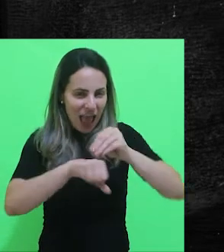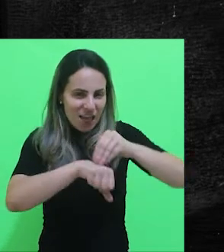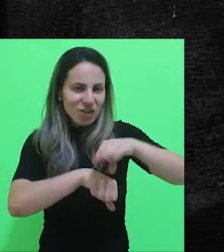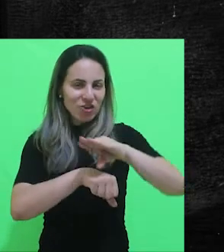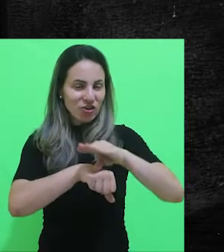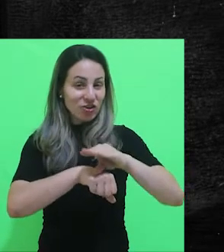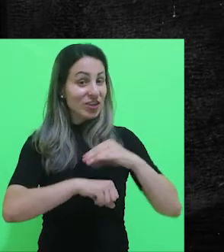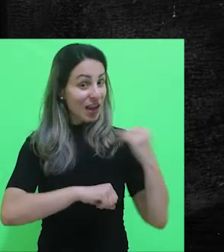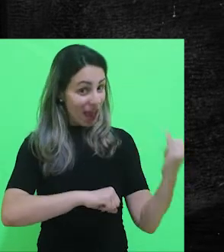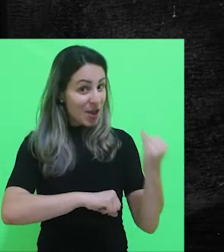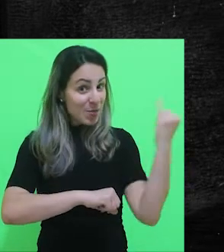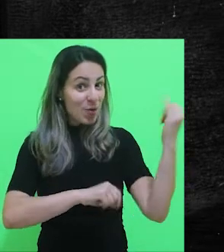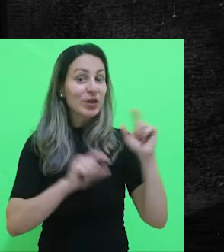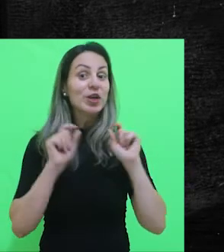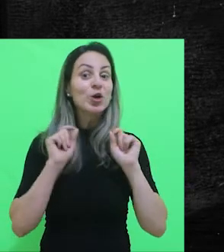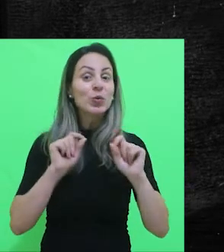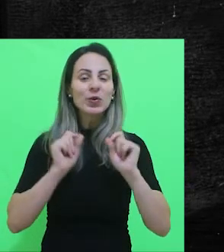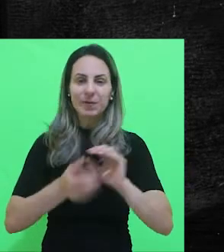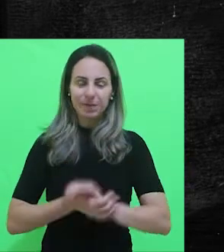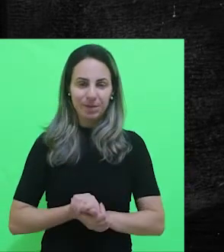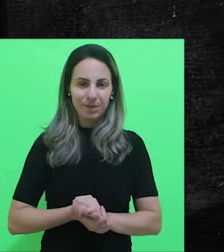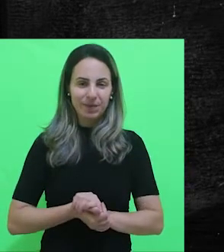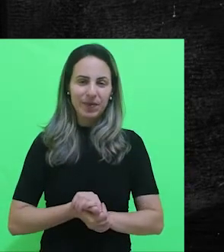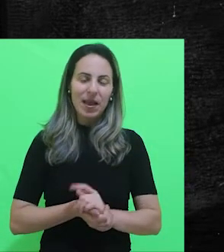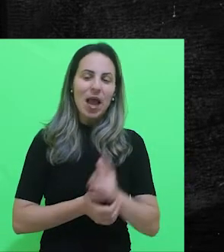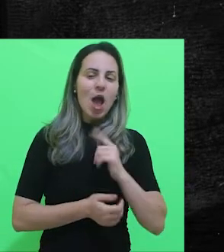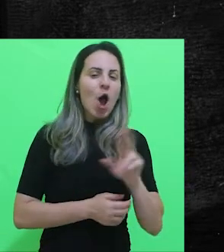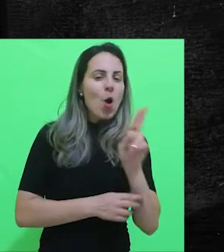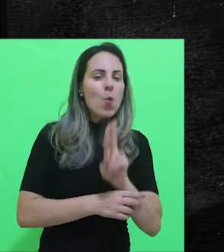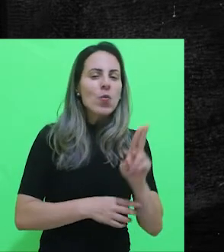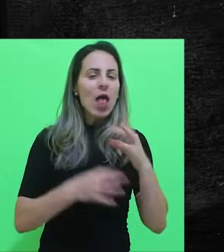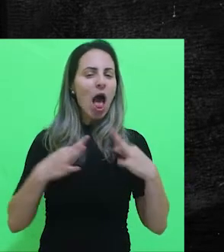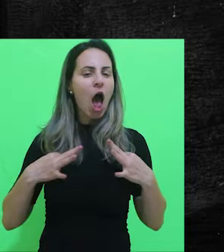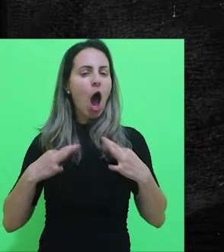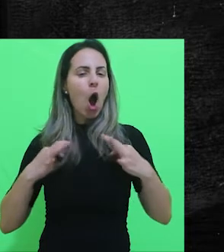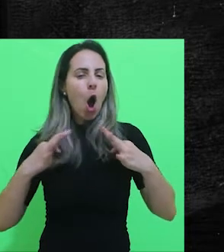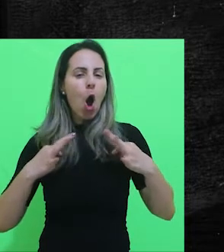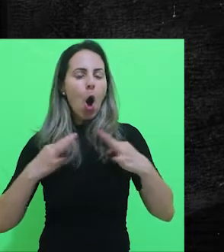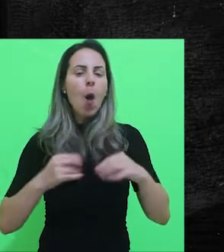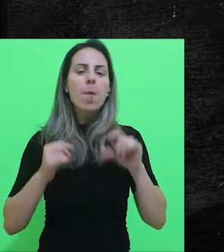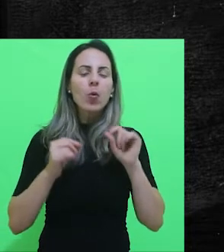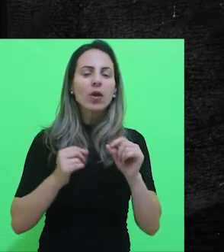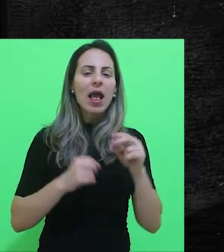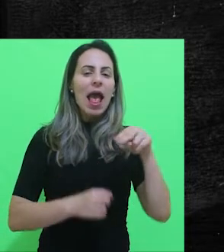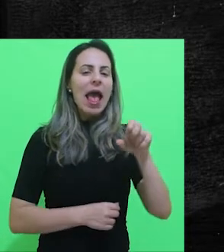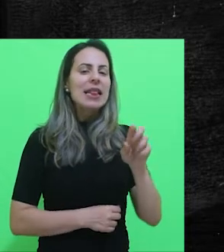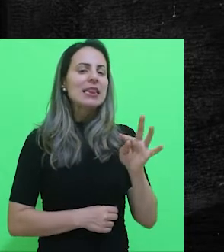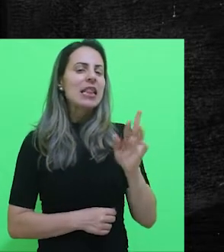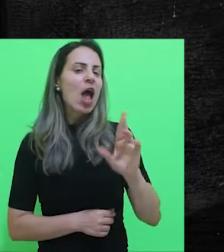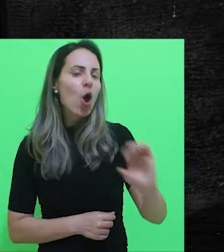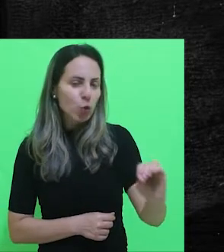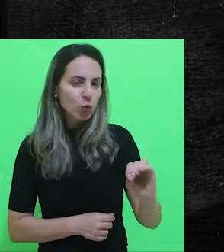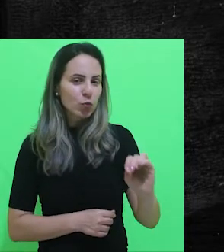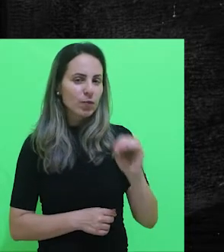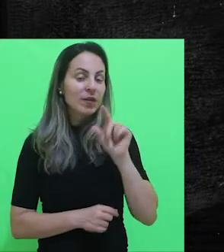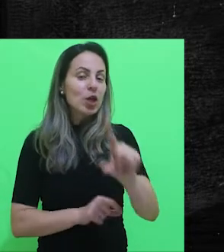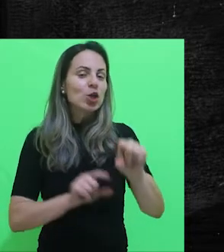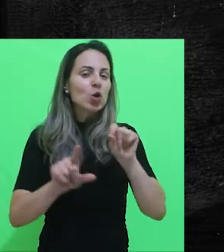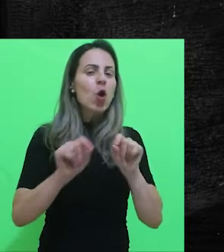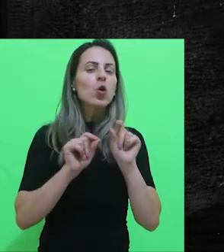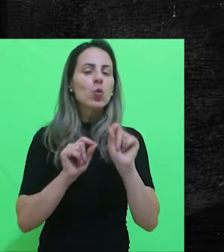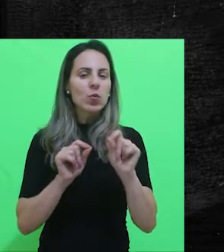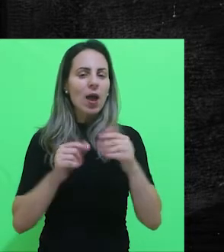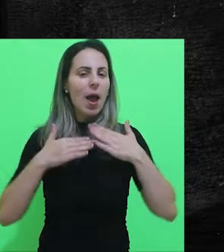importante é procurar utilizar roupas em tons neutros. Então, dê preferências